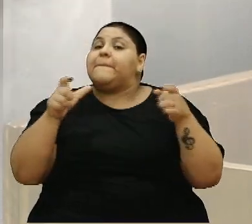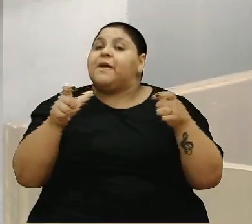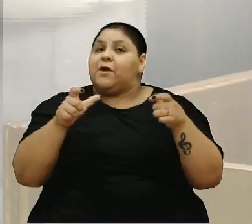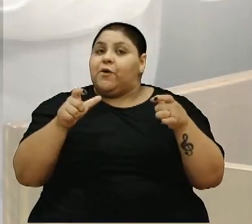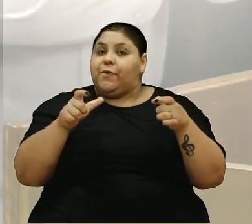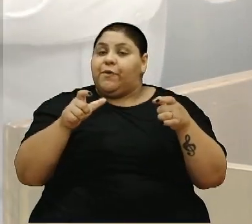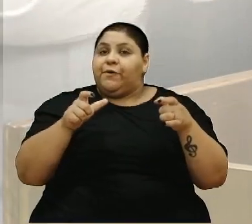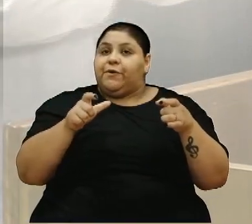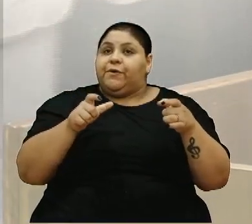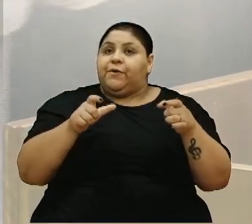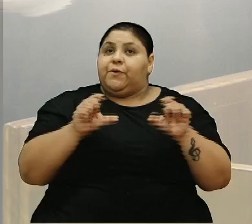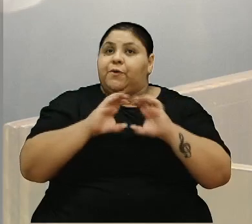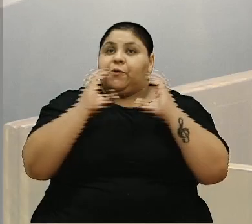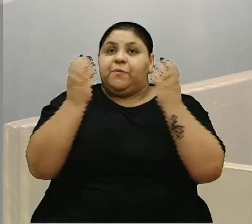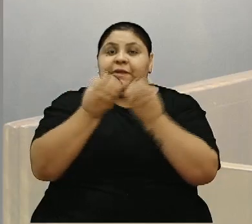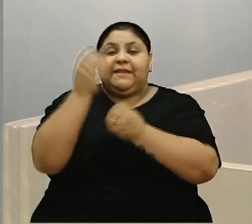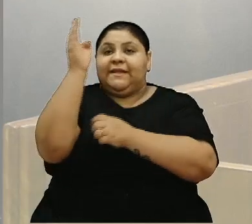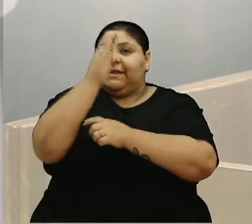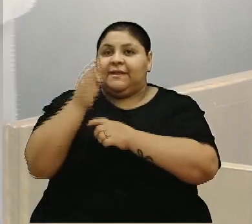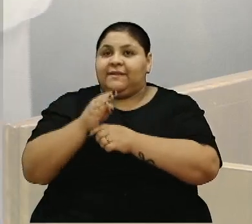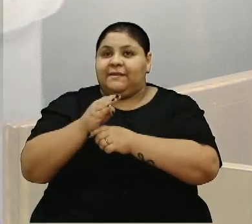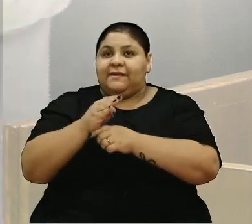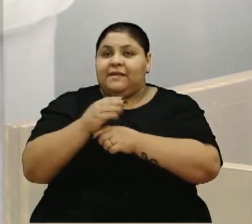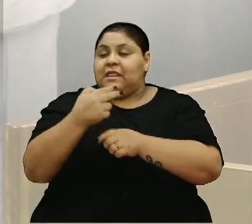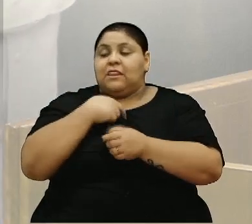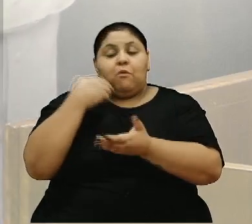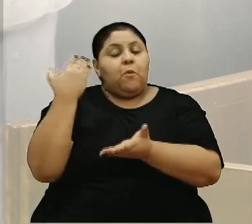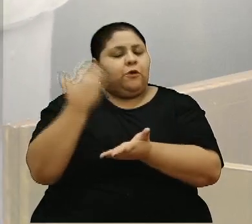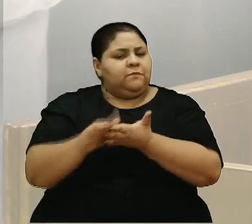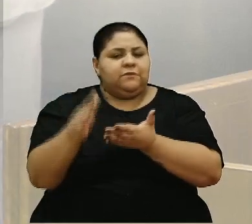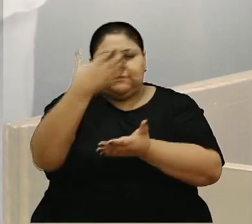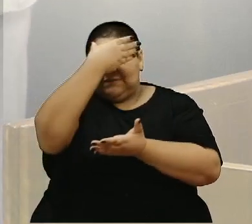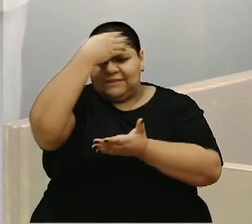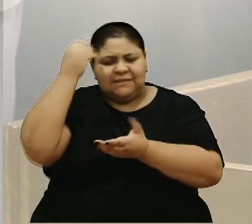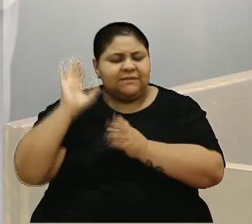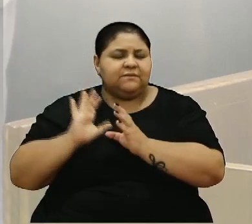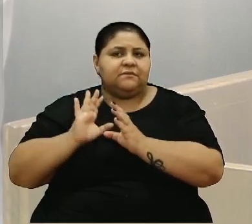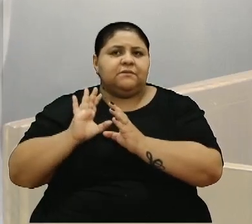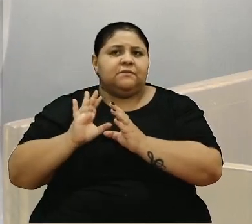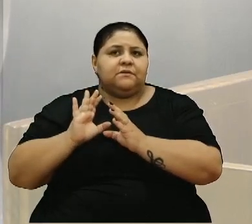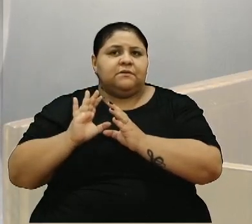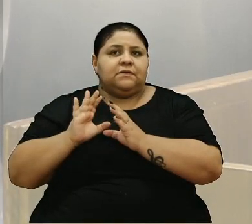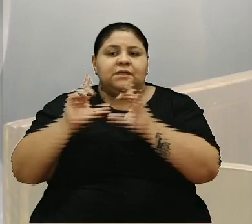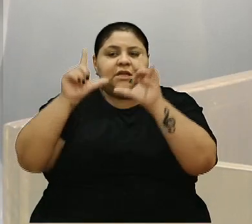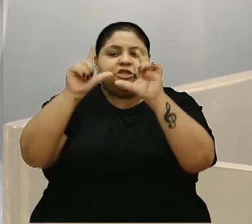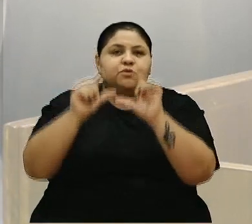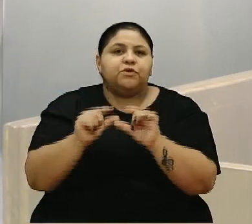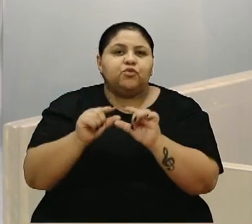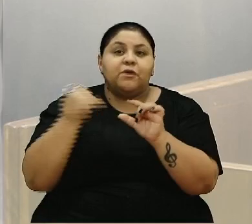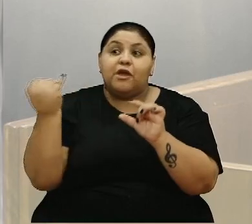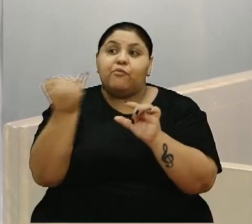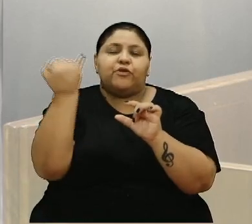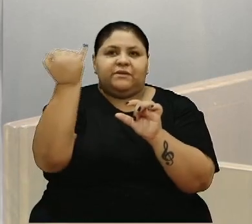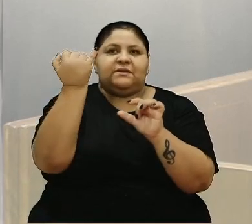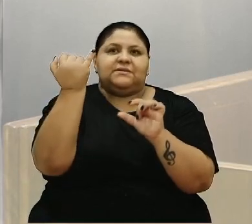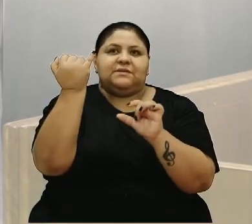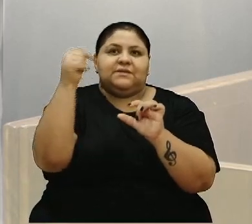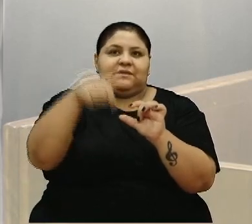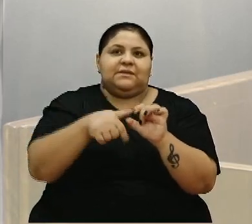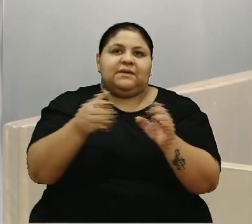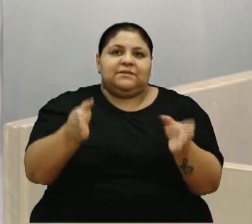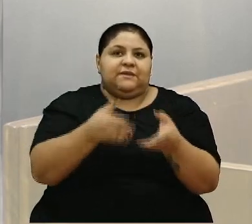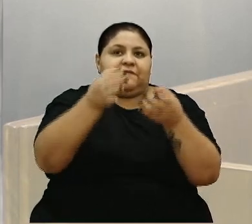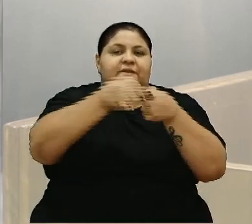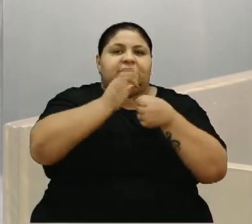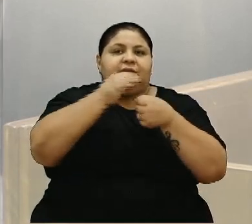nosso Brasil, e a gente não pode perder isso, a gente não pode deixar isso de lado e nem diminuir ela perante outras questões que a gente tem na nossa